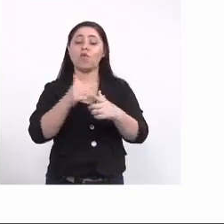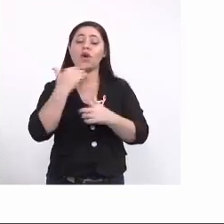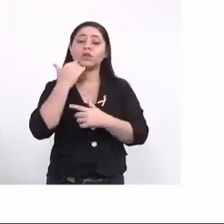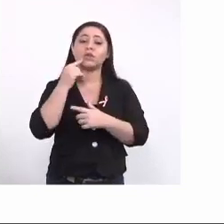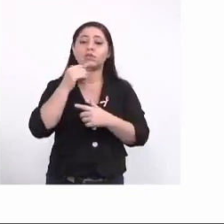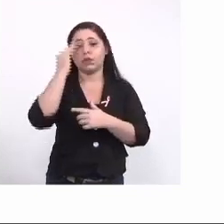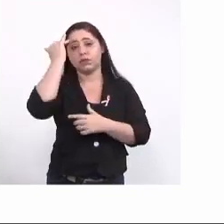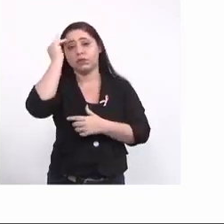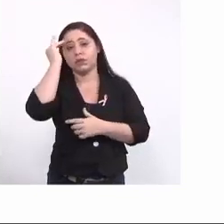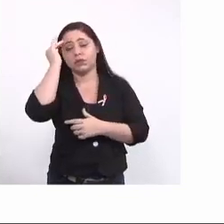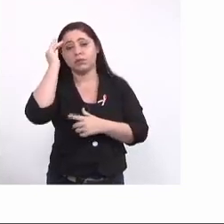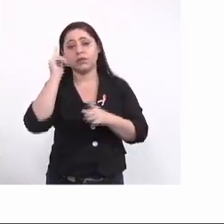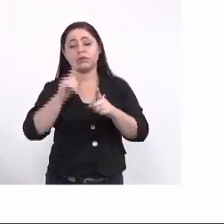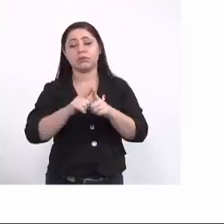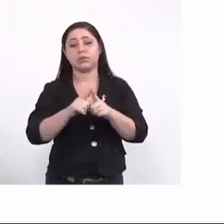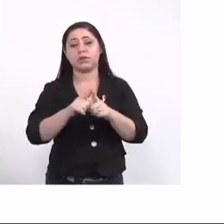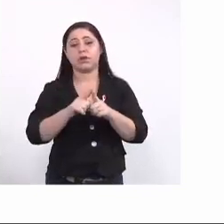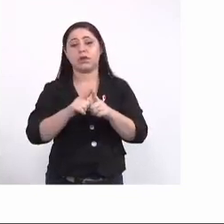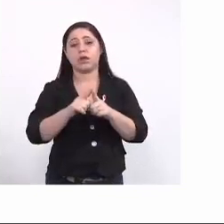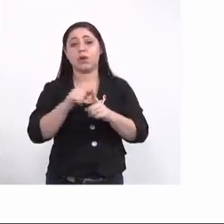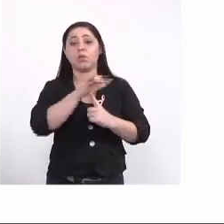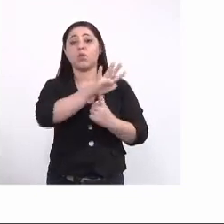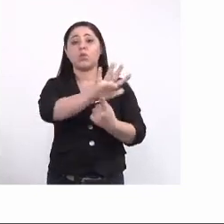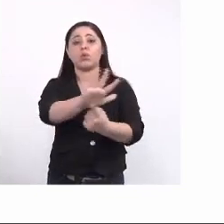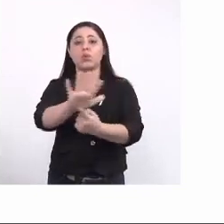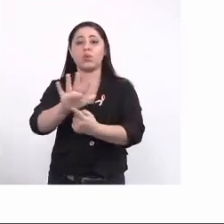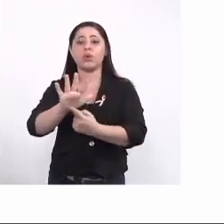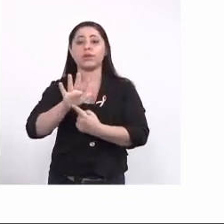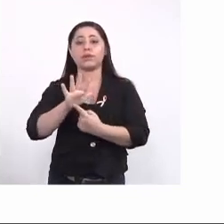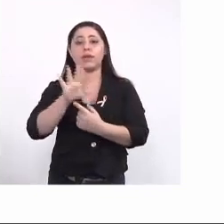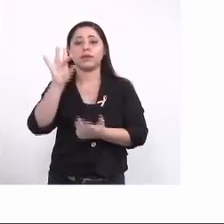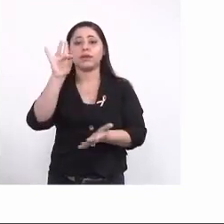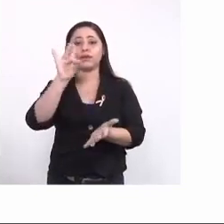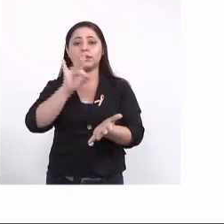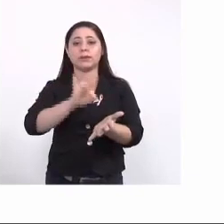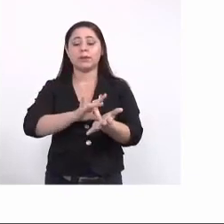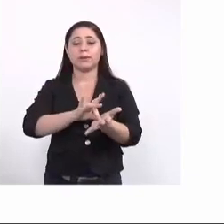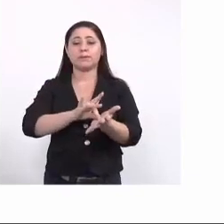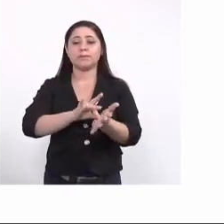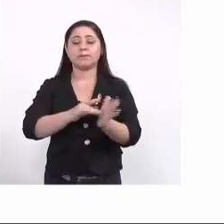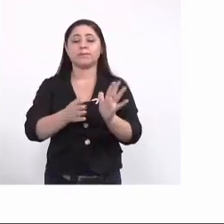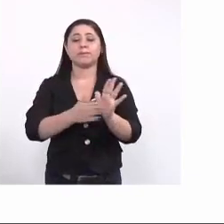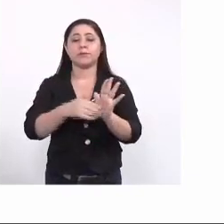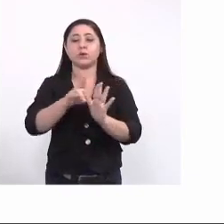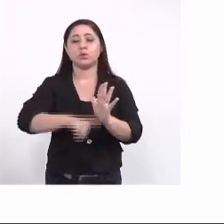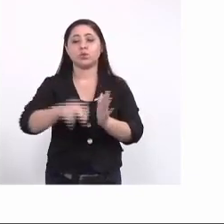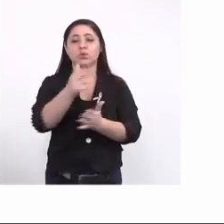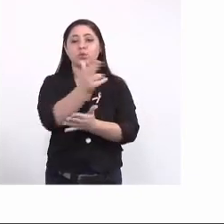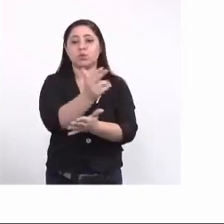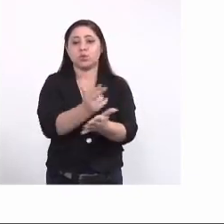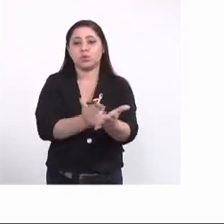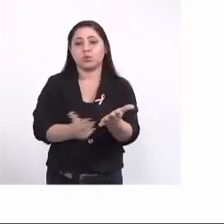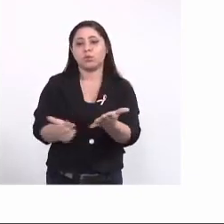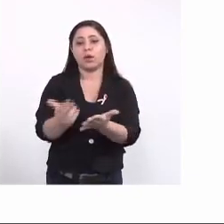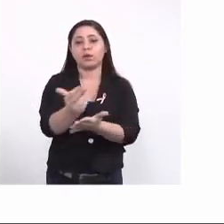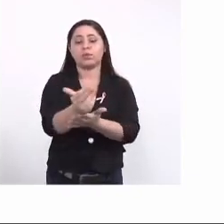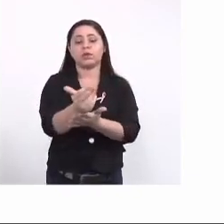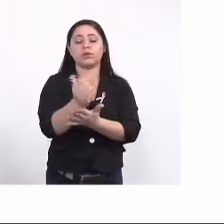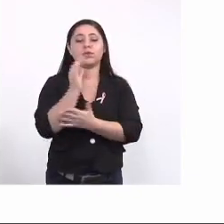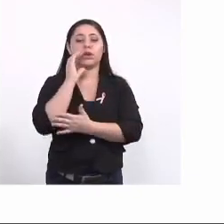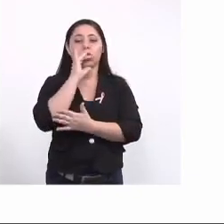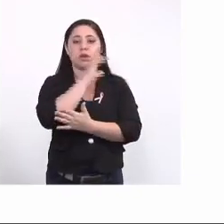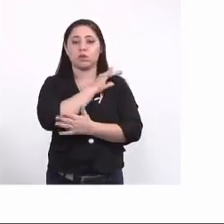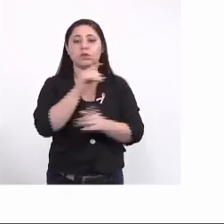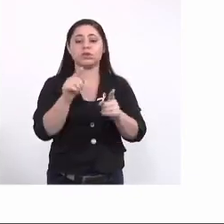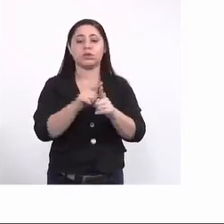para entendimento para mostrar a real eficácia do uso de mapa de calor e